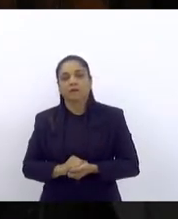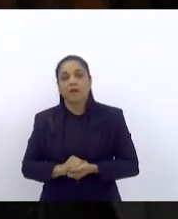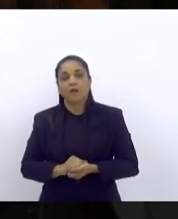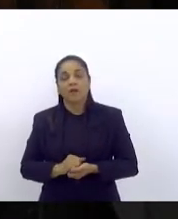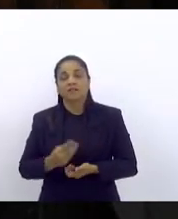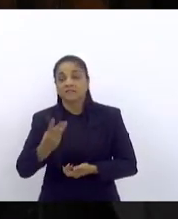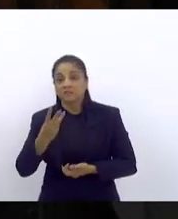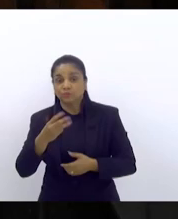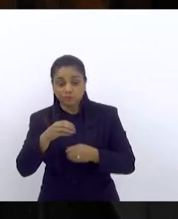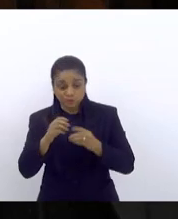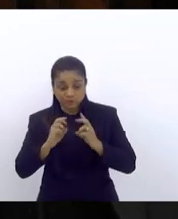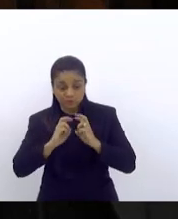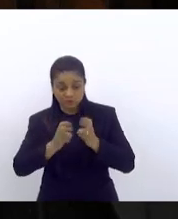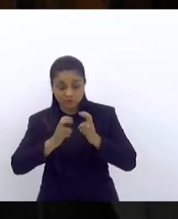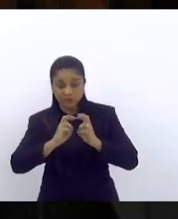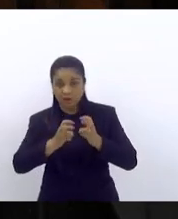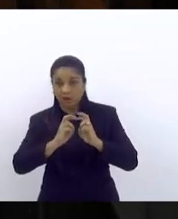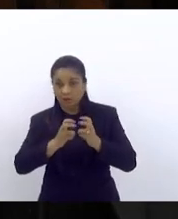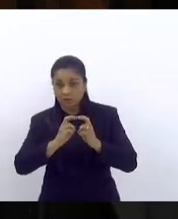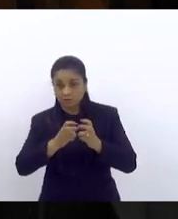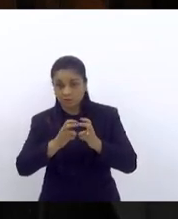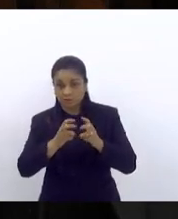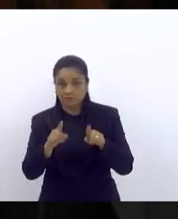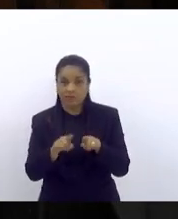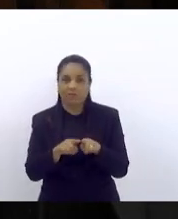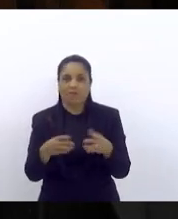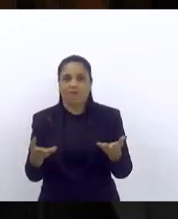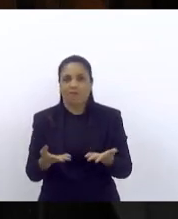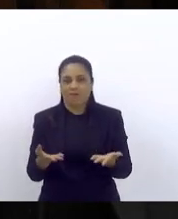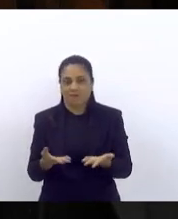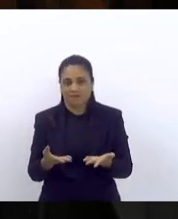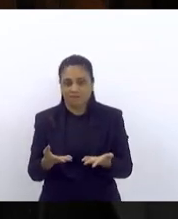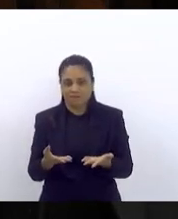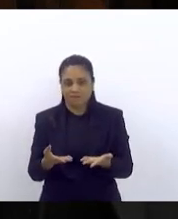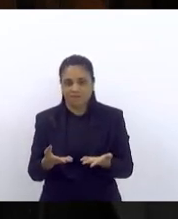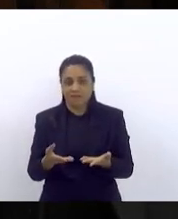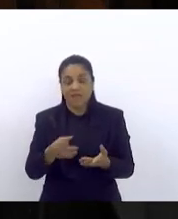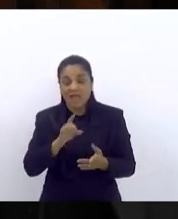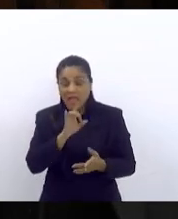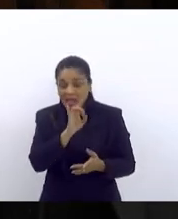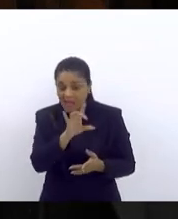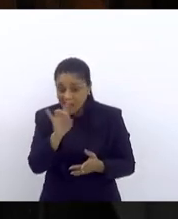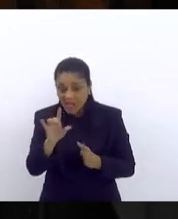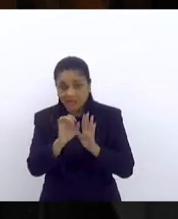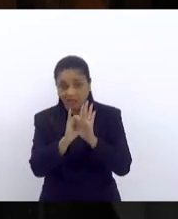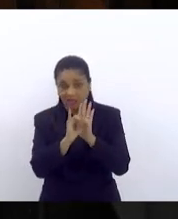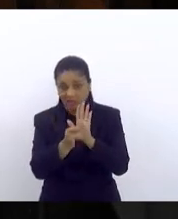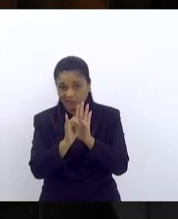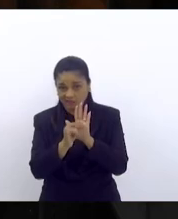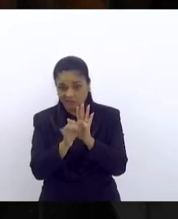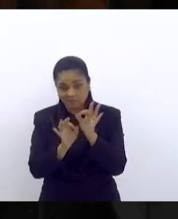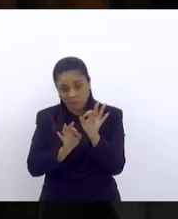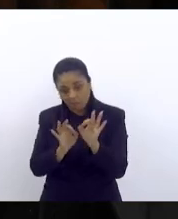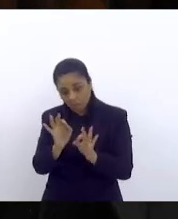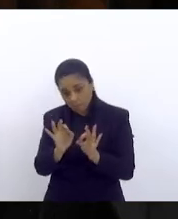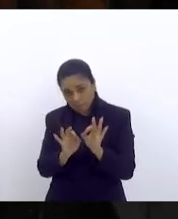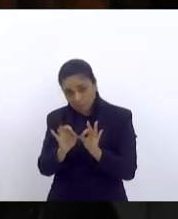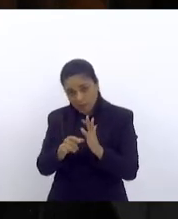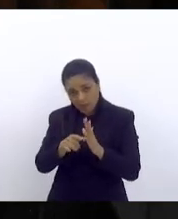urbanos e ao mesmo tempo cada edital desse para ser preparado